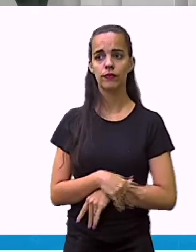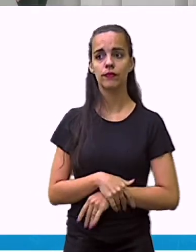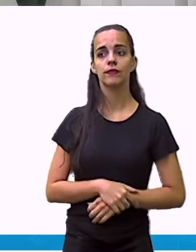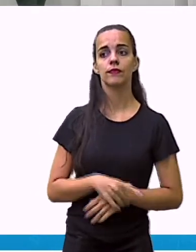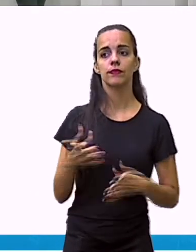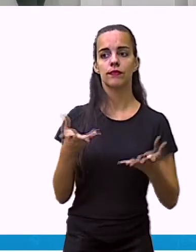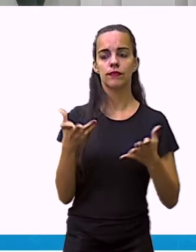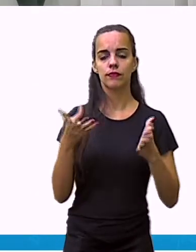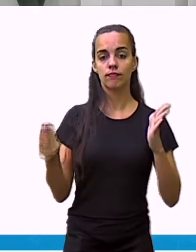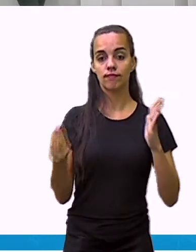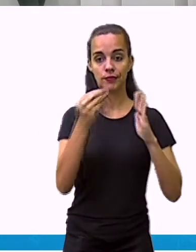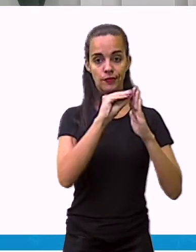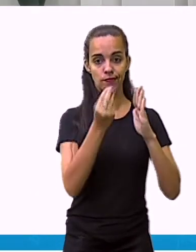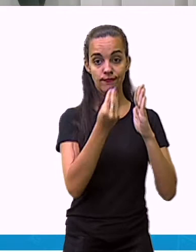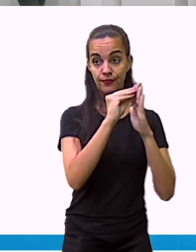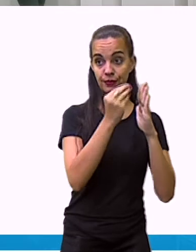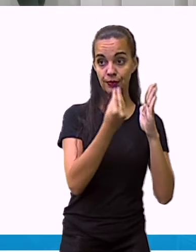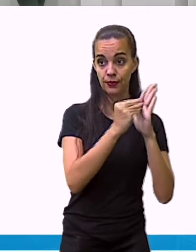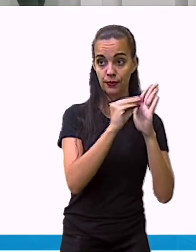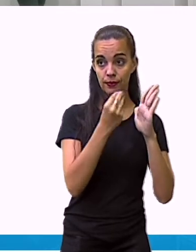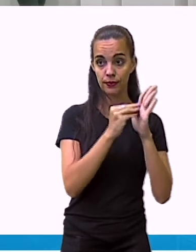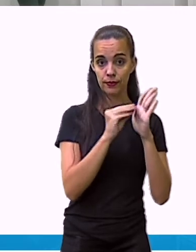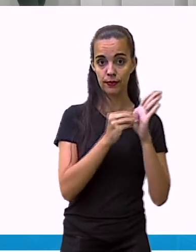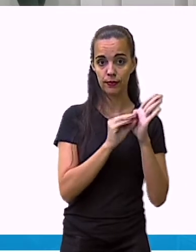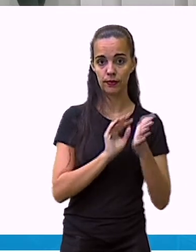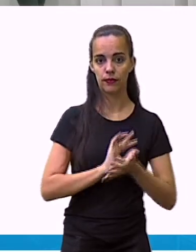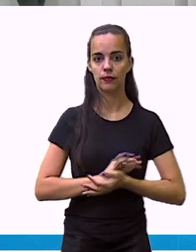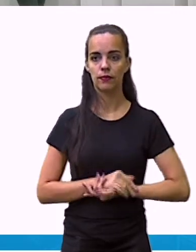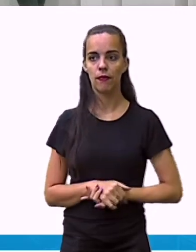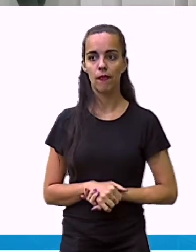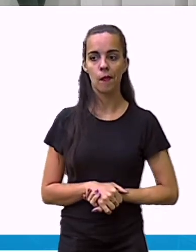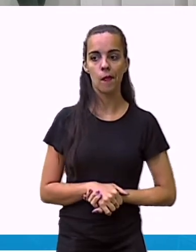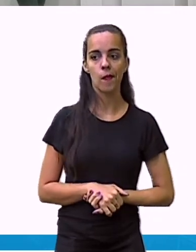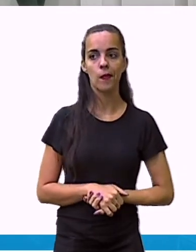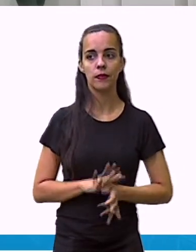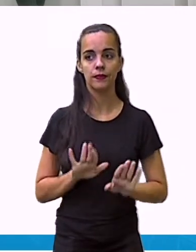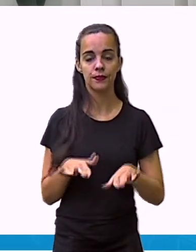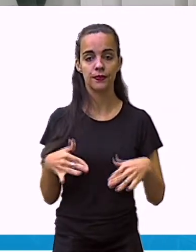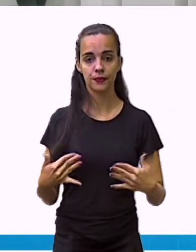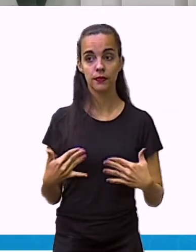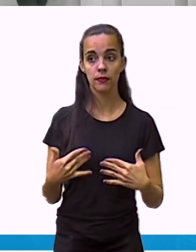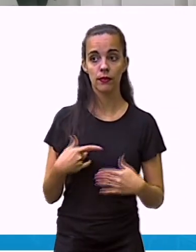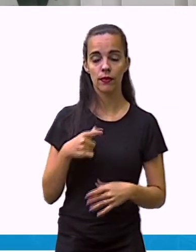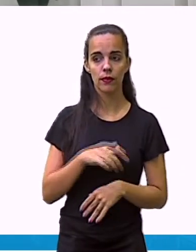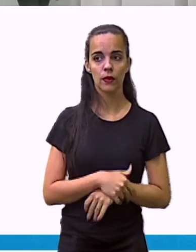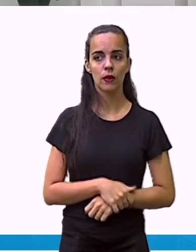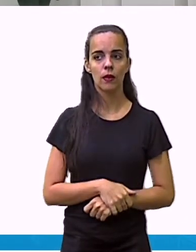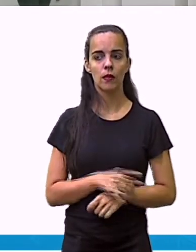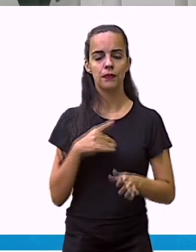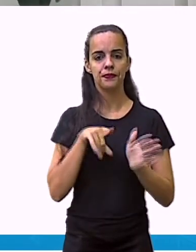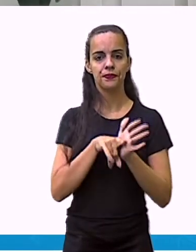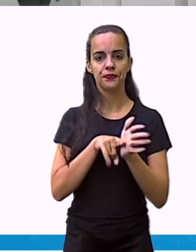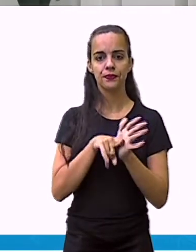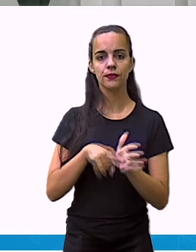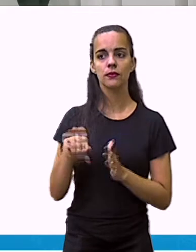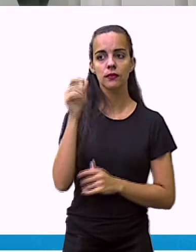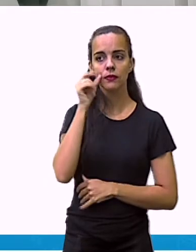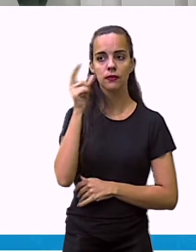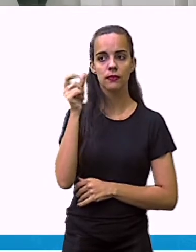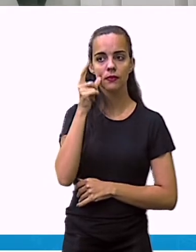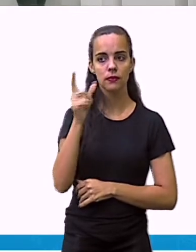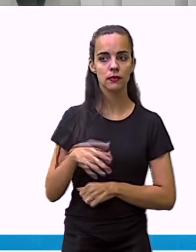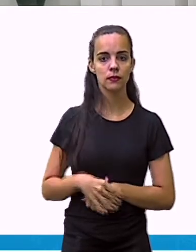vou acrescentar os dados dentro da minha tabela. Quais são os animais que foram pesquisados? O gato,